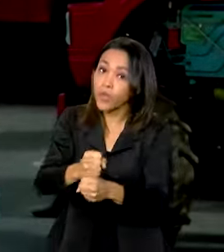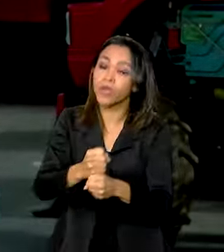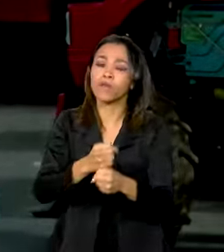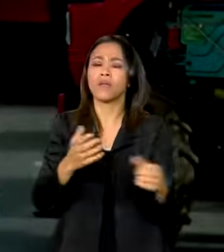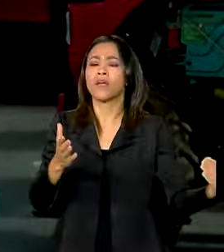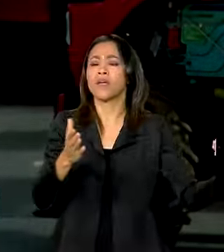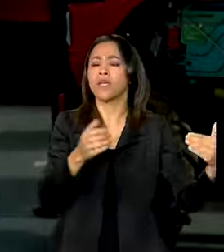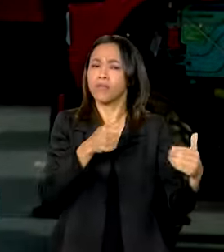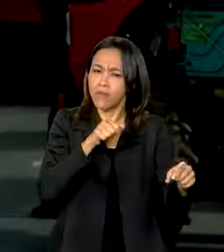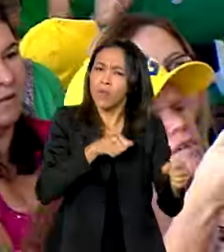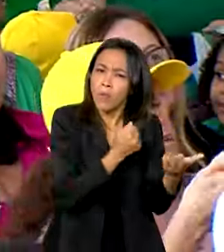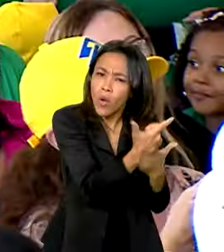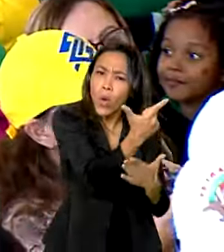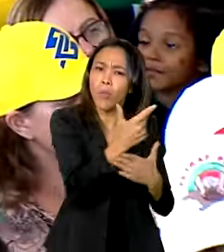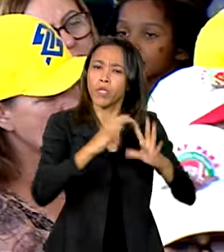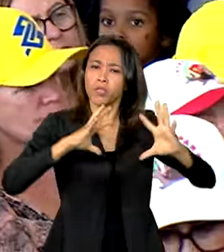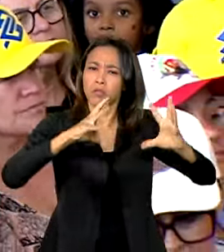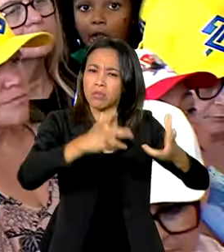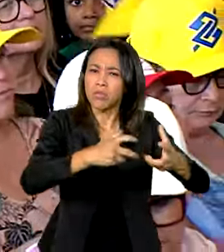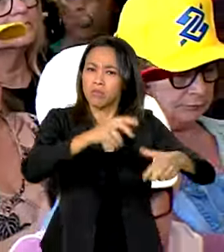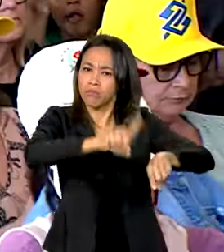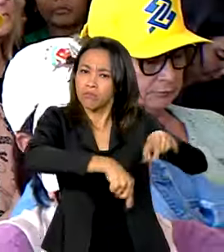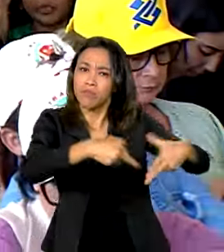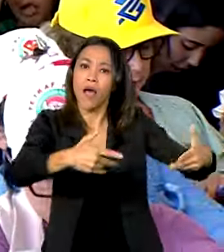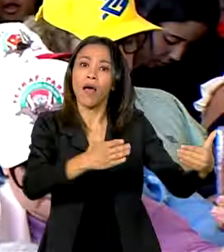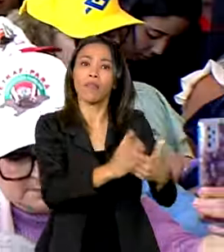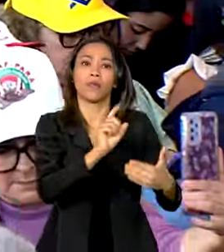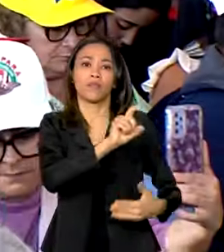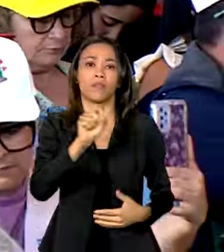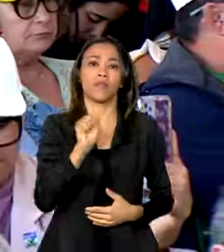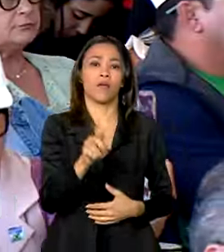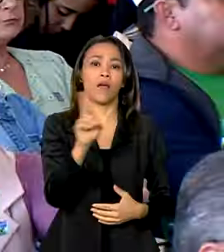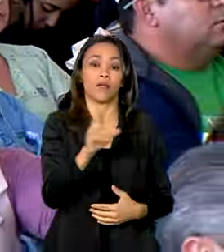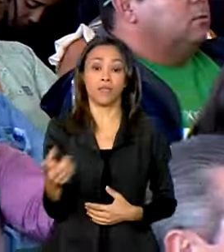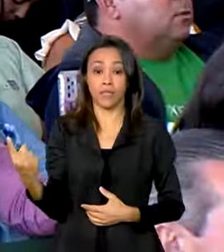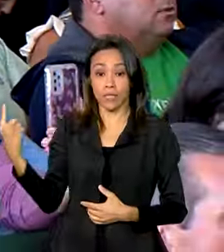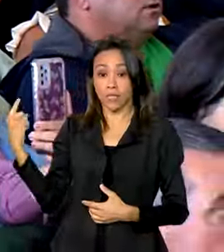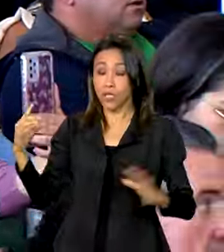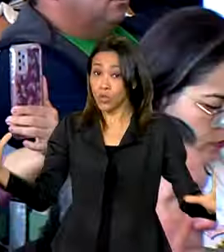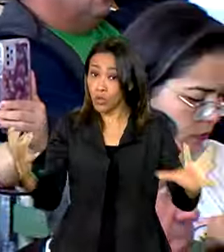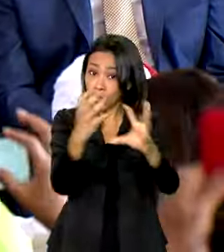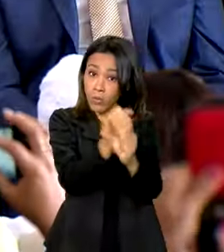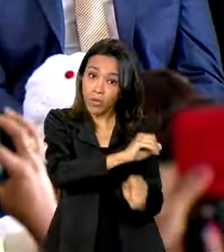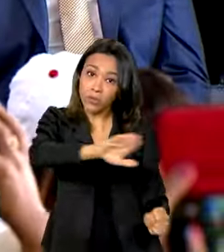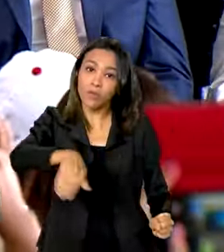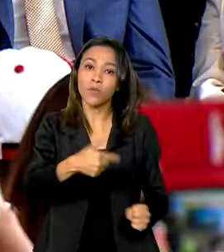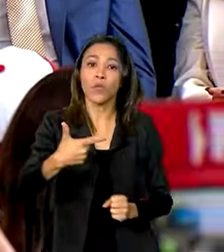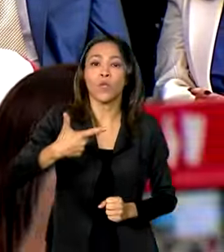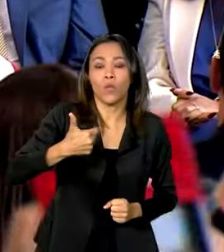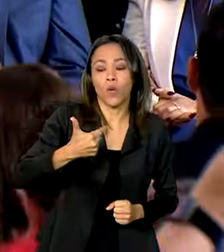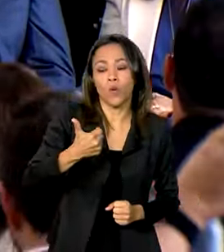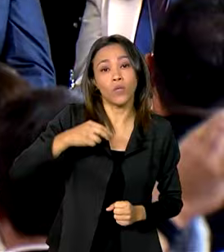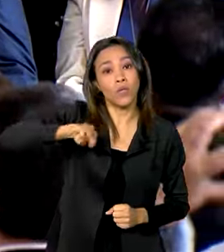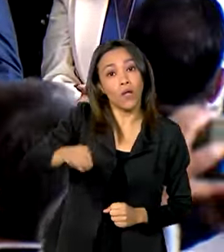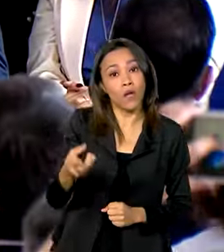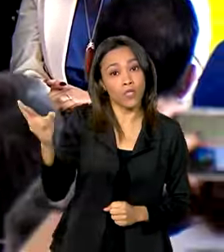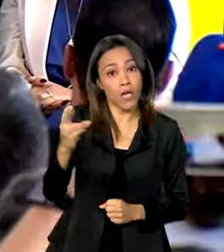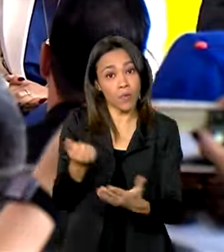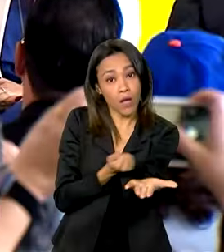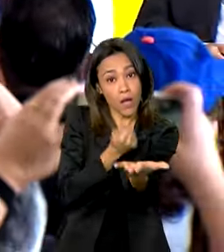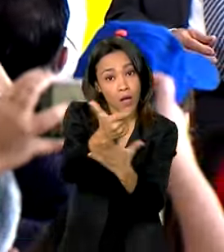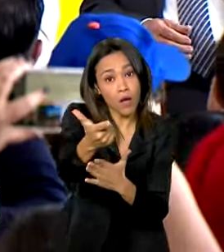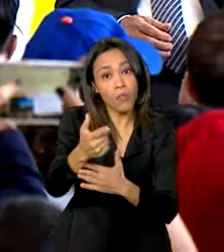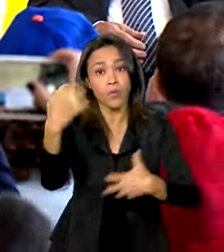50 mil reais. Ao todo, Mais Alimentos deve destinar 12 bilhões de reais para a compra de máquinas para